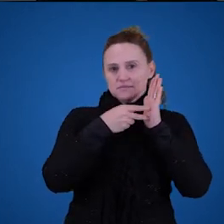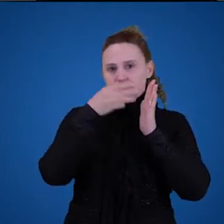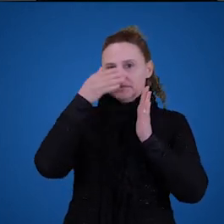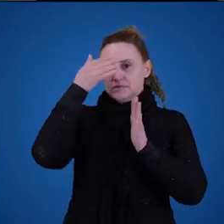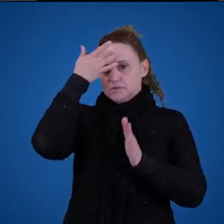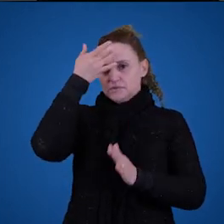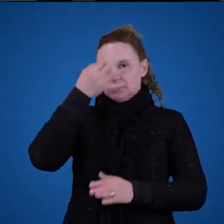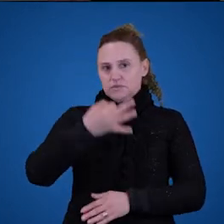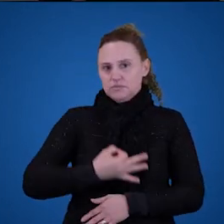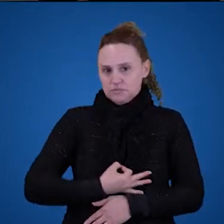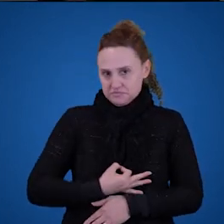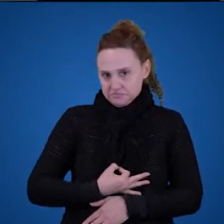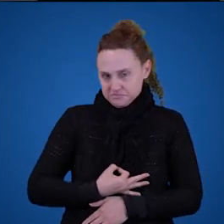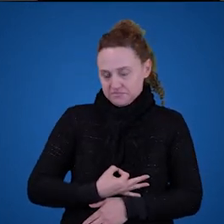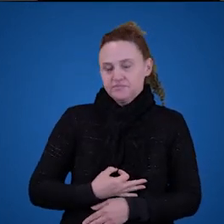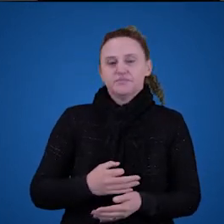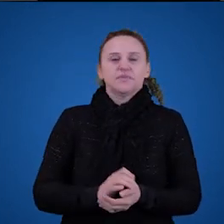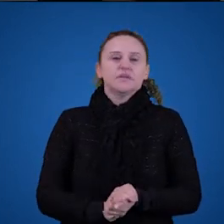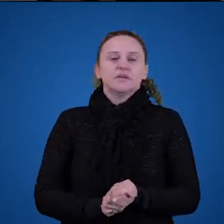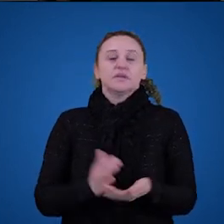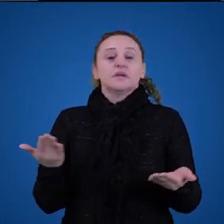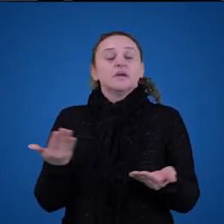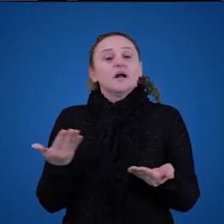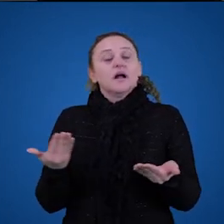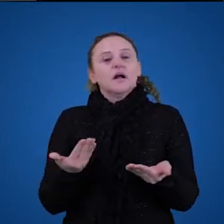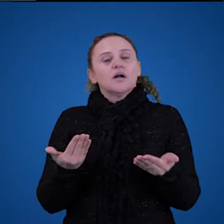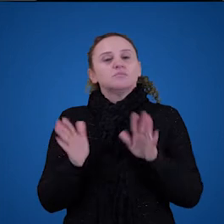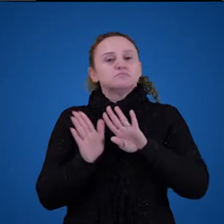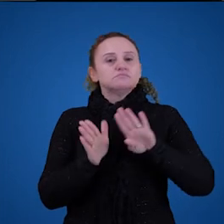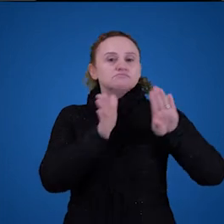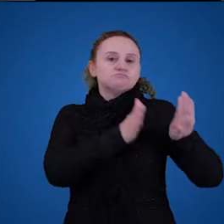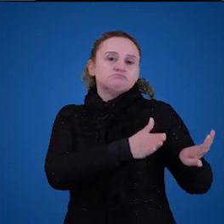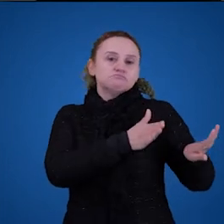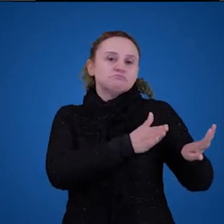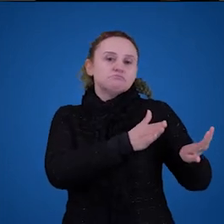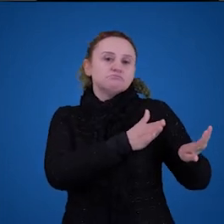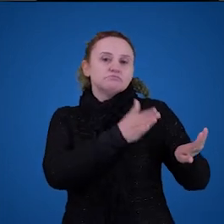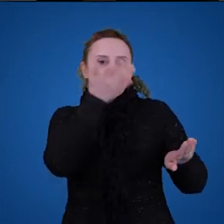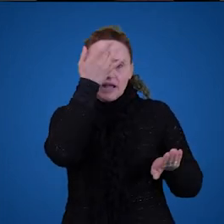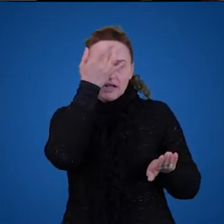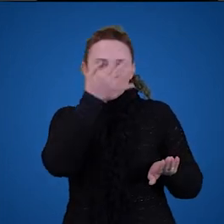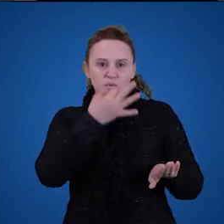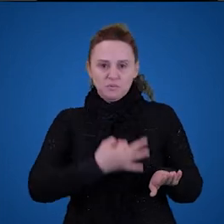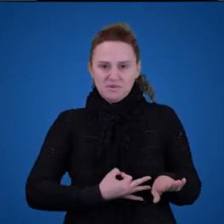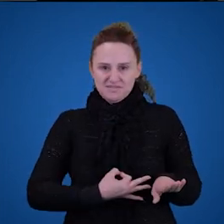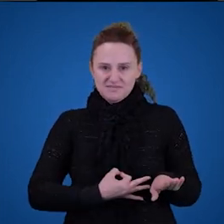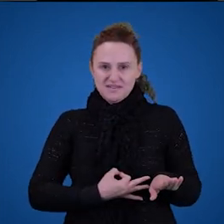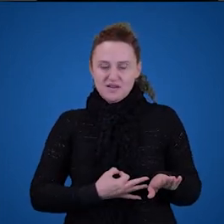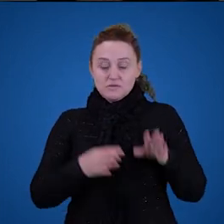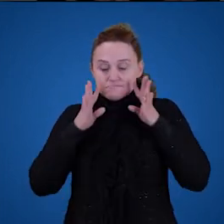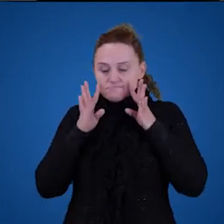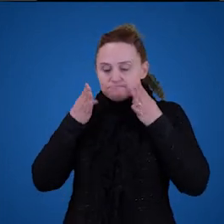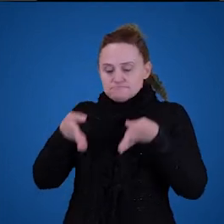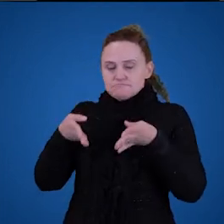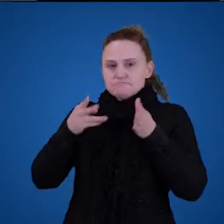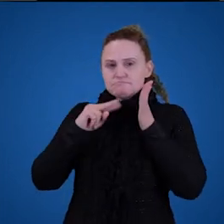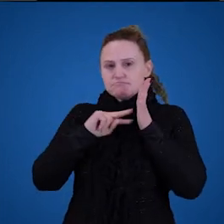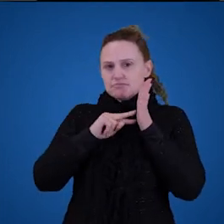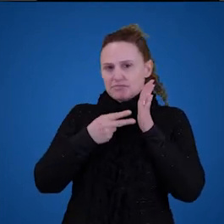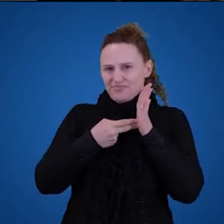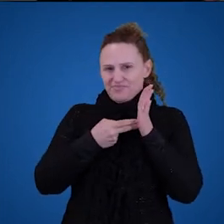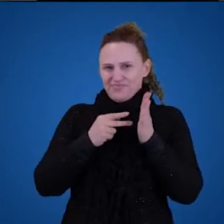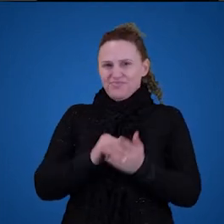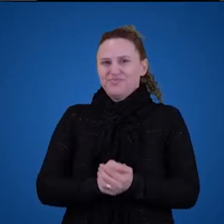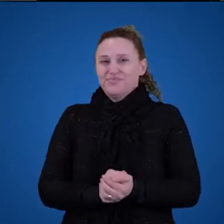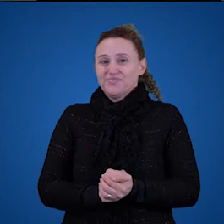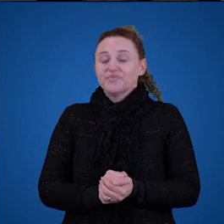agora a gente vai abandonar um pouco, ou melhor dizendo, deixar um pouco de lado a compreensão e se focar no significado. Afinal das